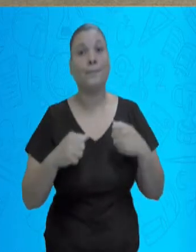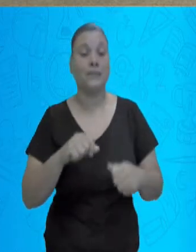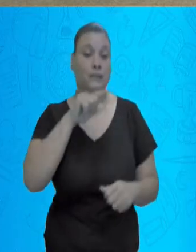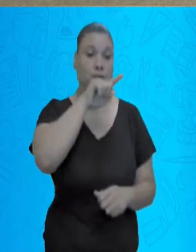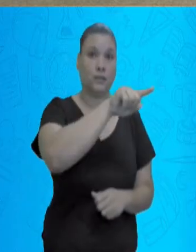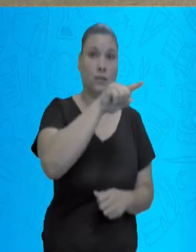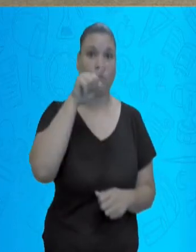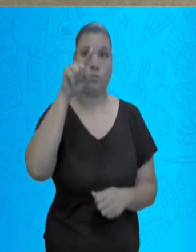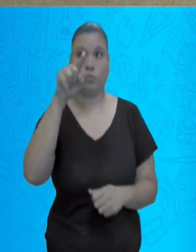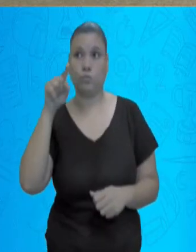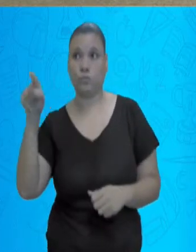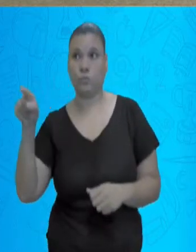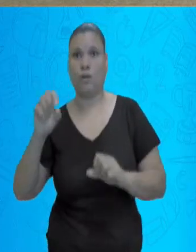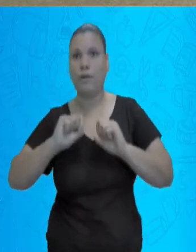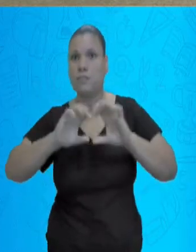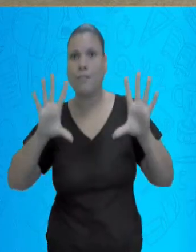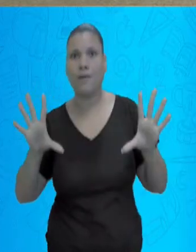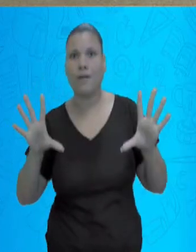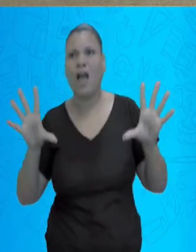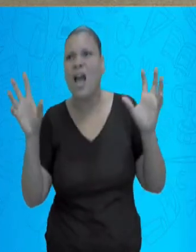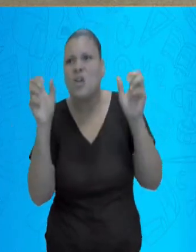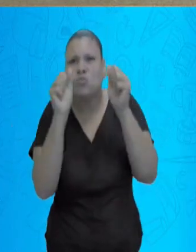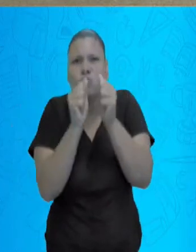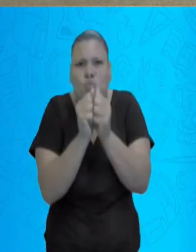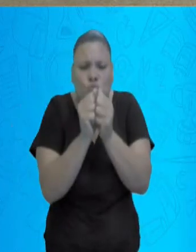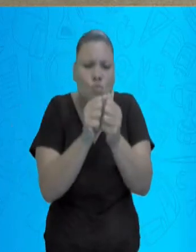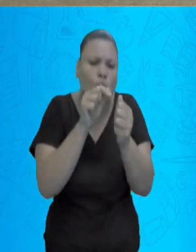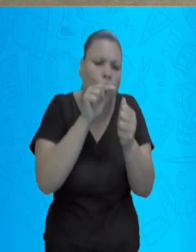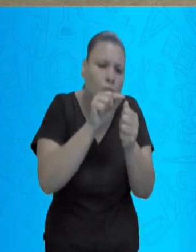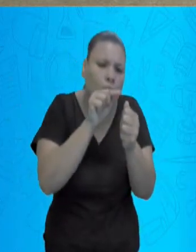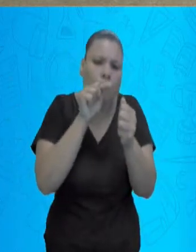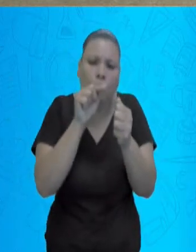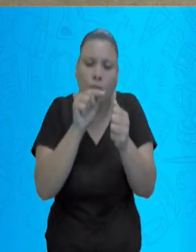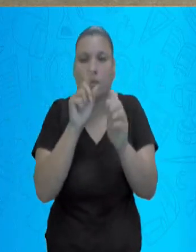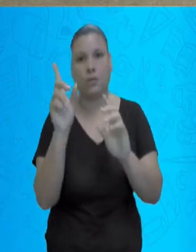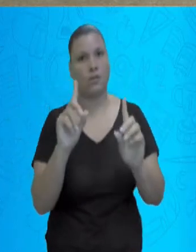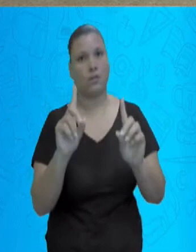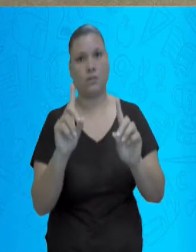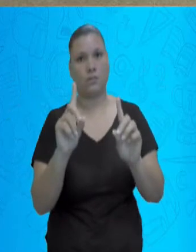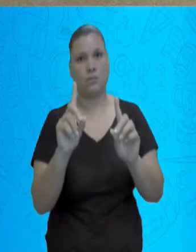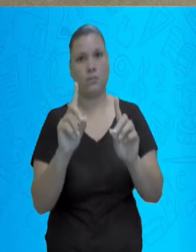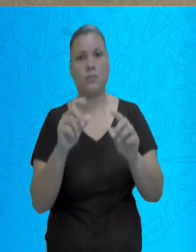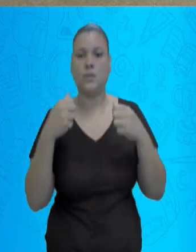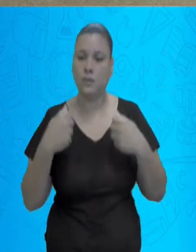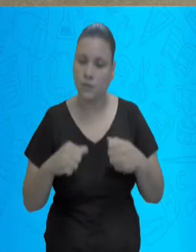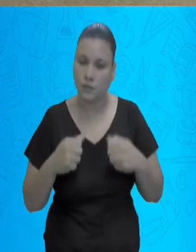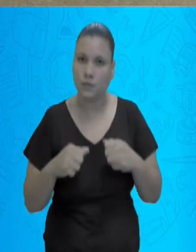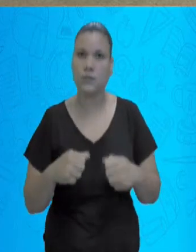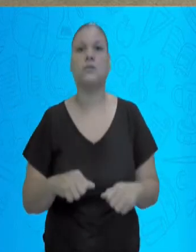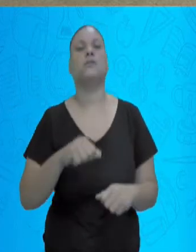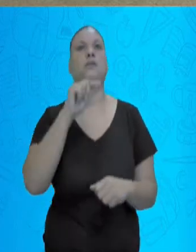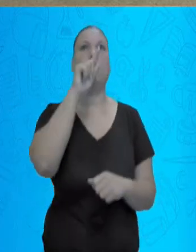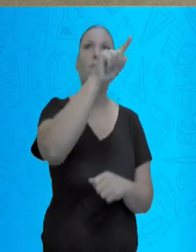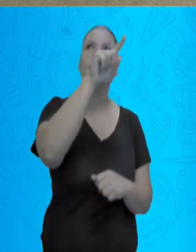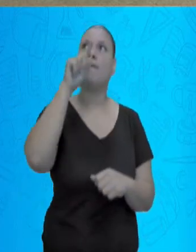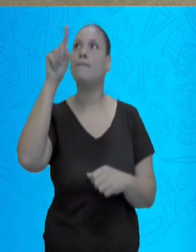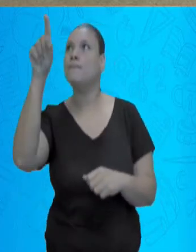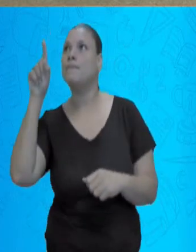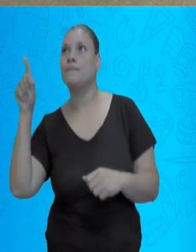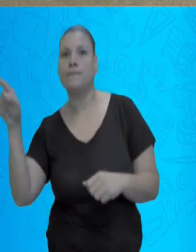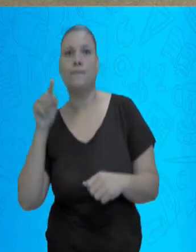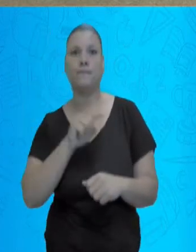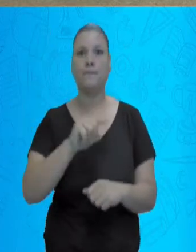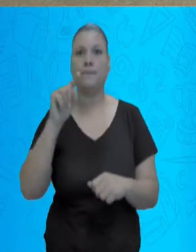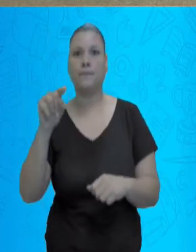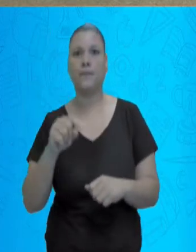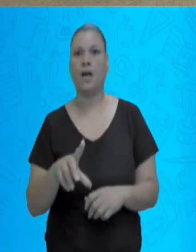na sua folha. Para depois, a gente poder juntar juntinhos aqui, fazer o seu monstro. Eu vou fazer o meu.